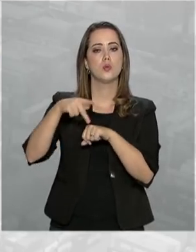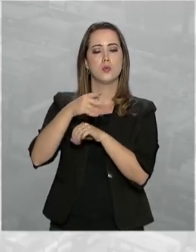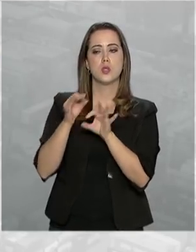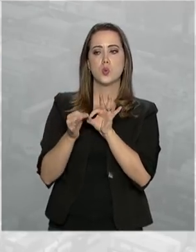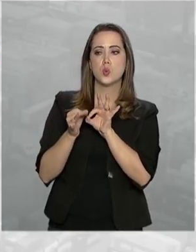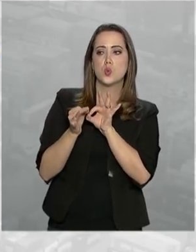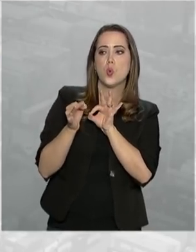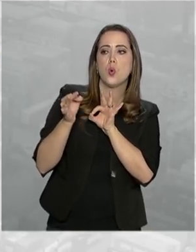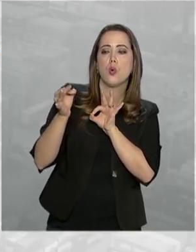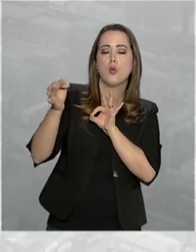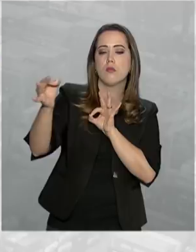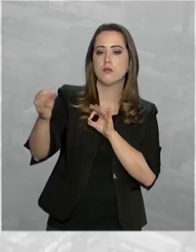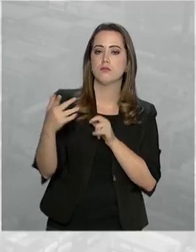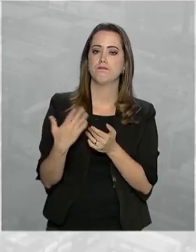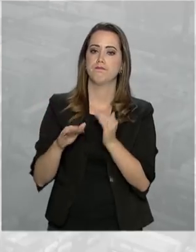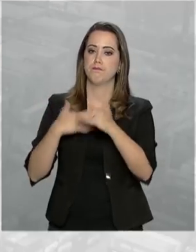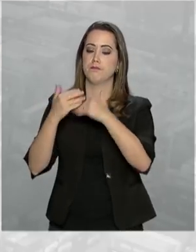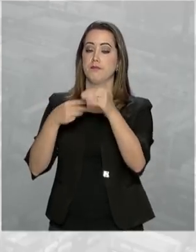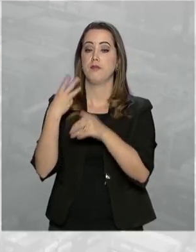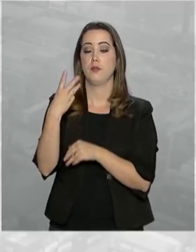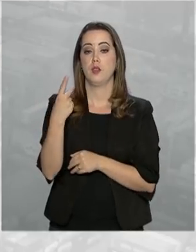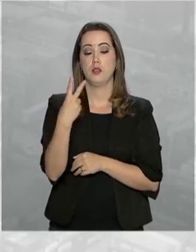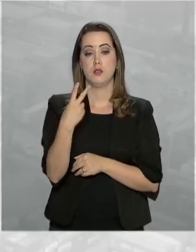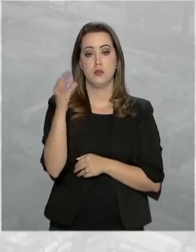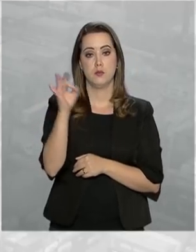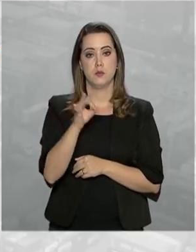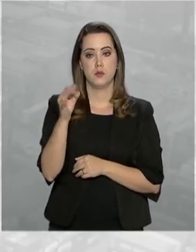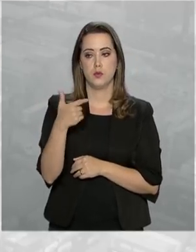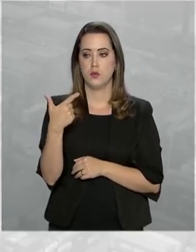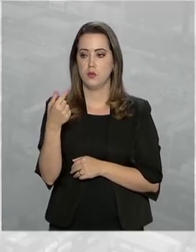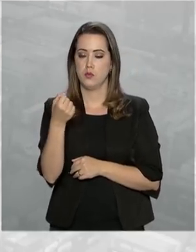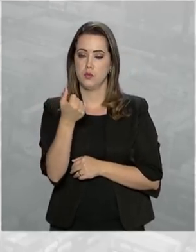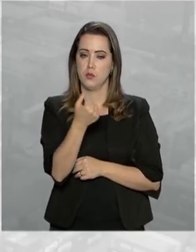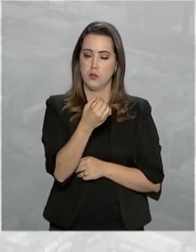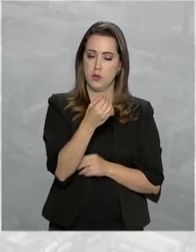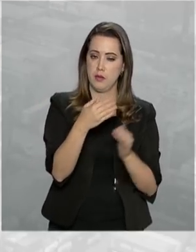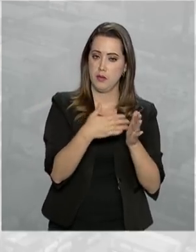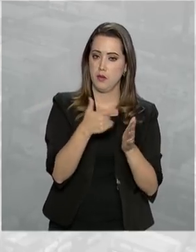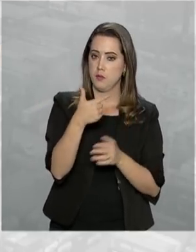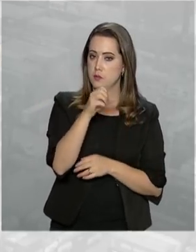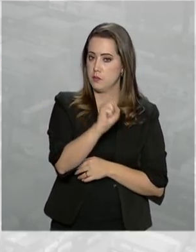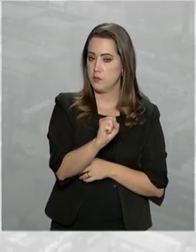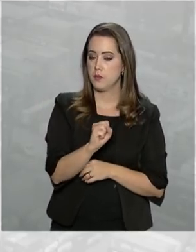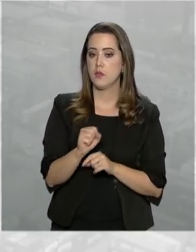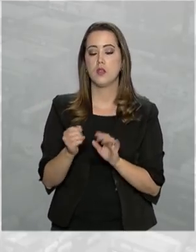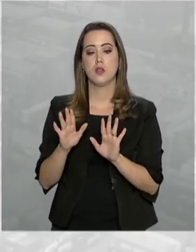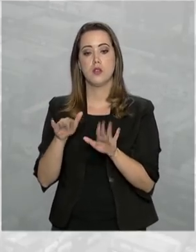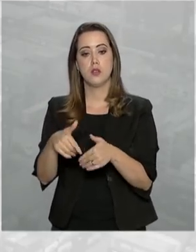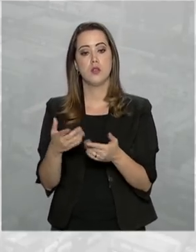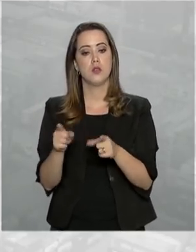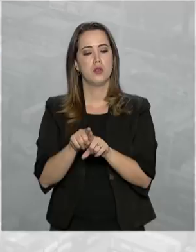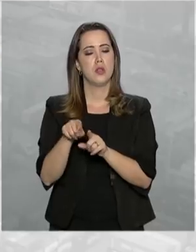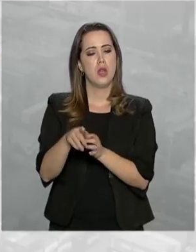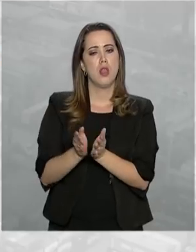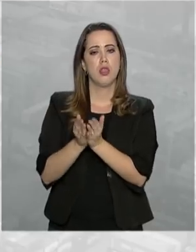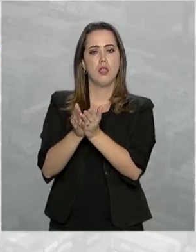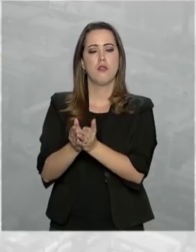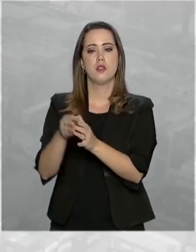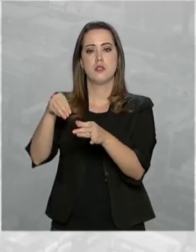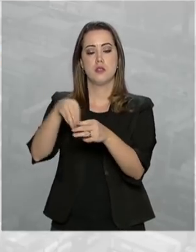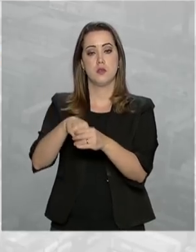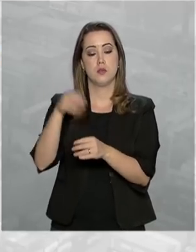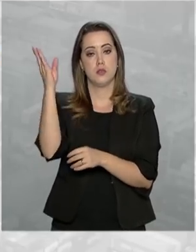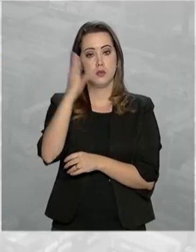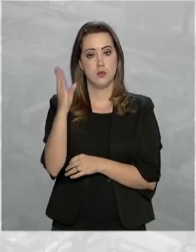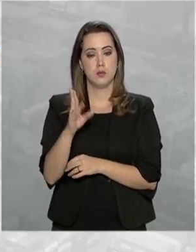longo curso, cresceu 32% de 2010 a 2018. A cabotagem, que é a navegação dentro